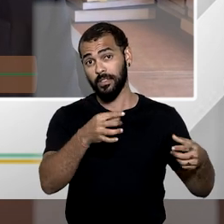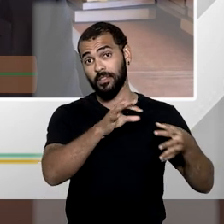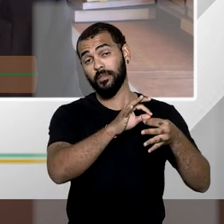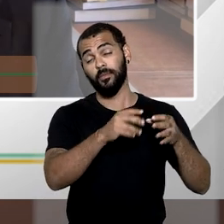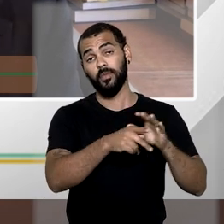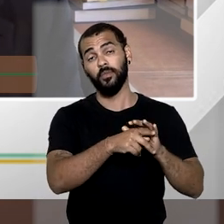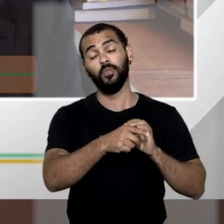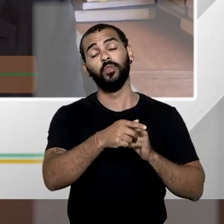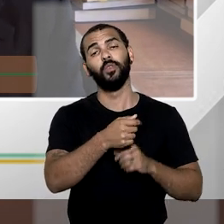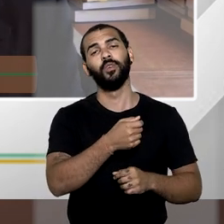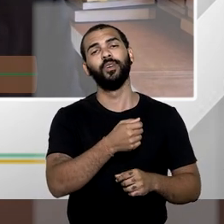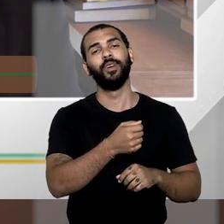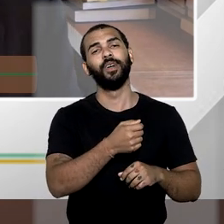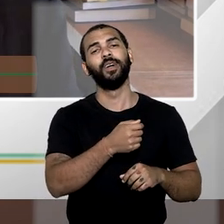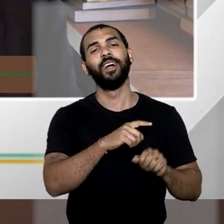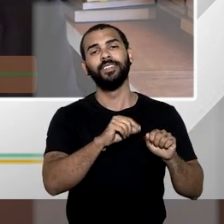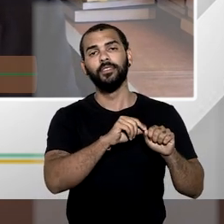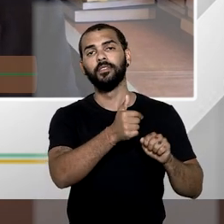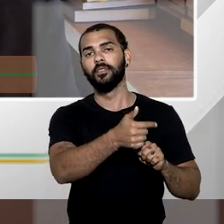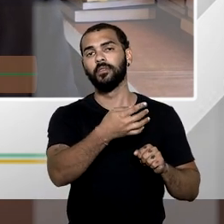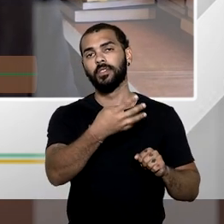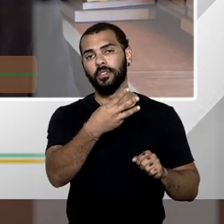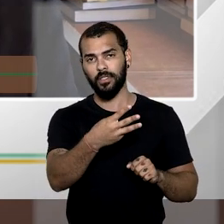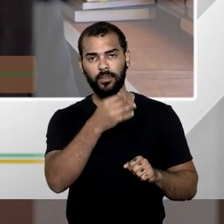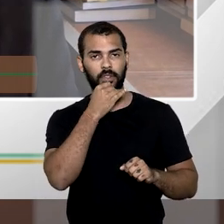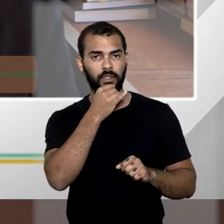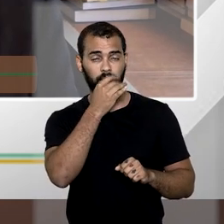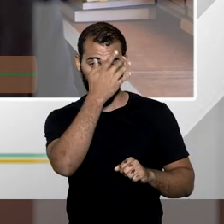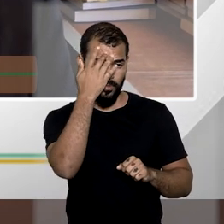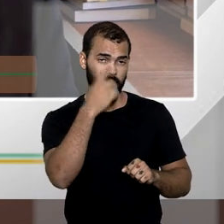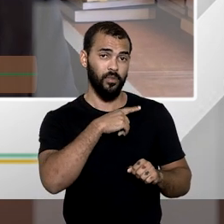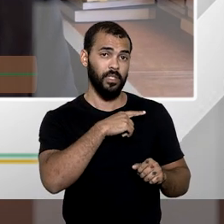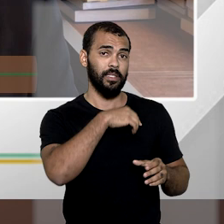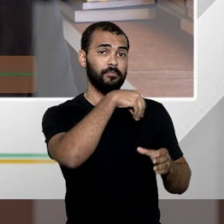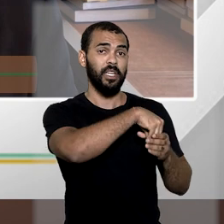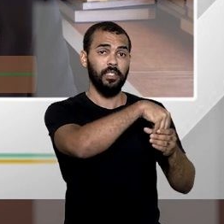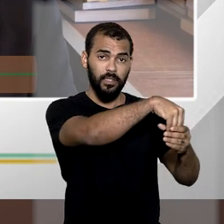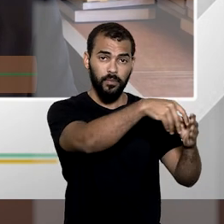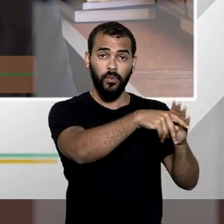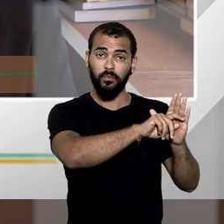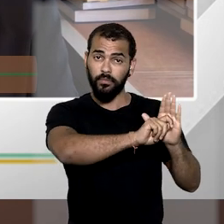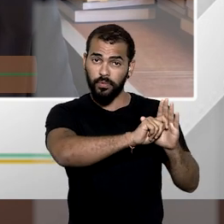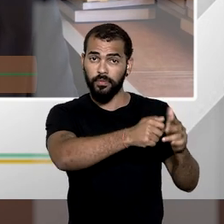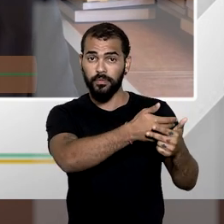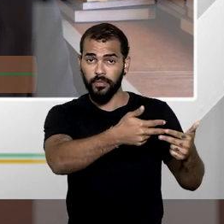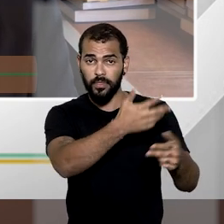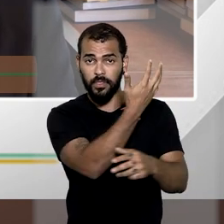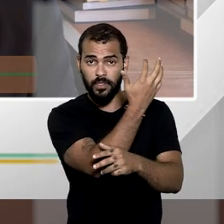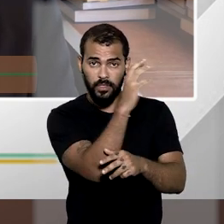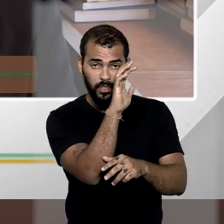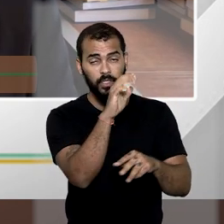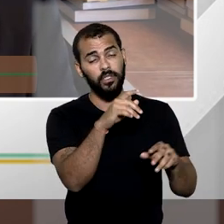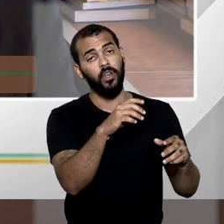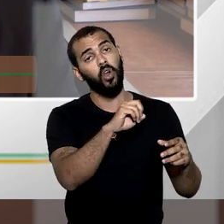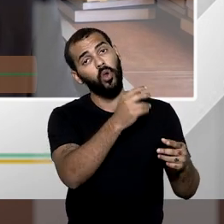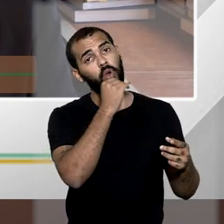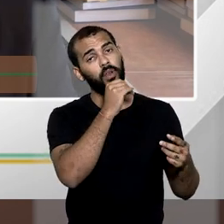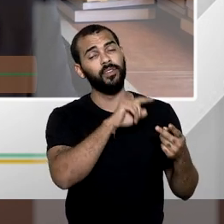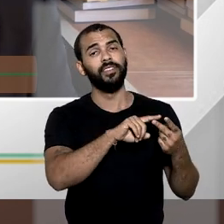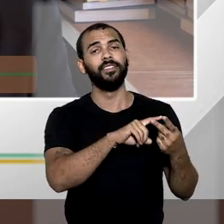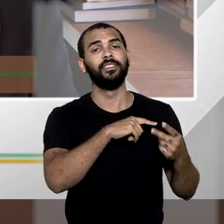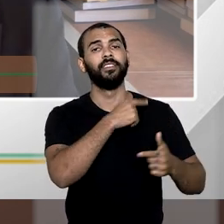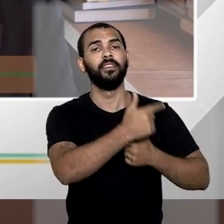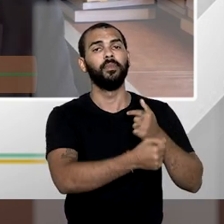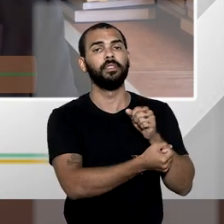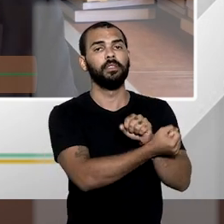da Constituição, no caso de propriedades que cultivem ilegalmente plantas psicotrópicas ou explorem trabalhos escravos.